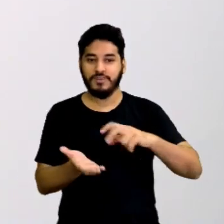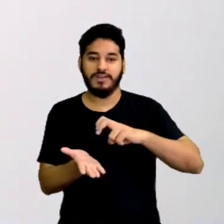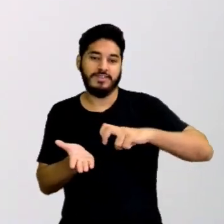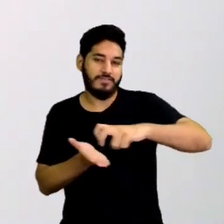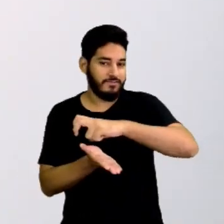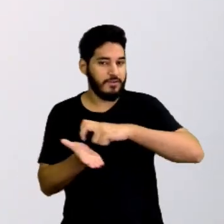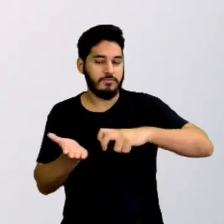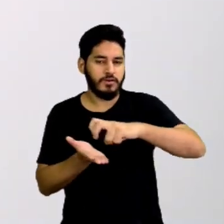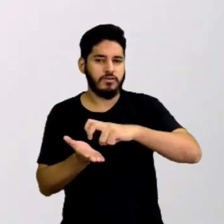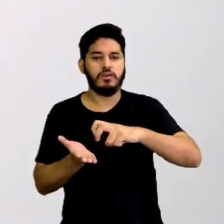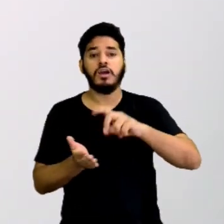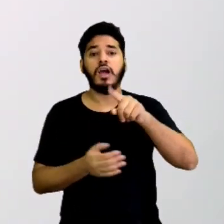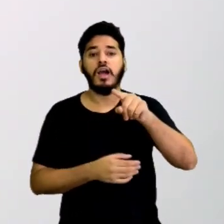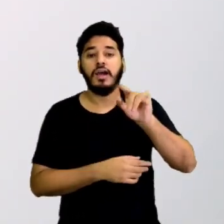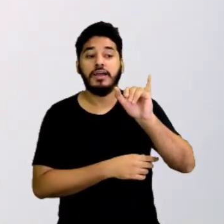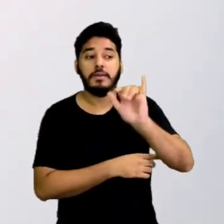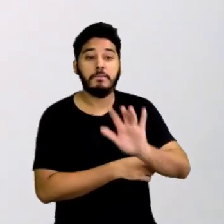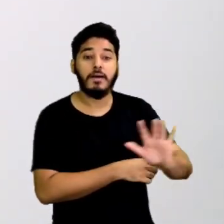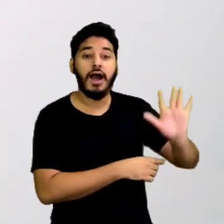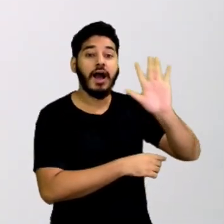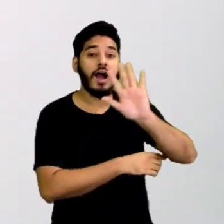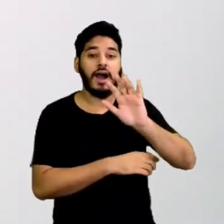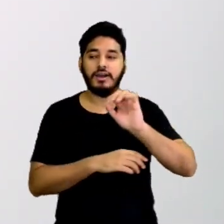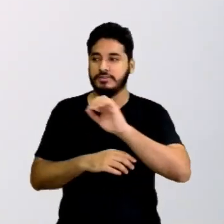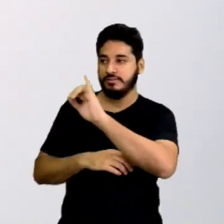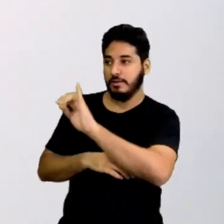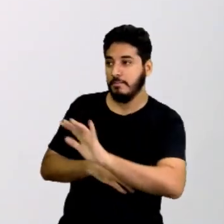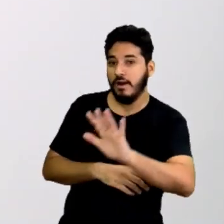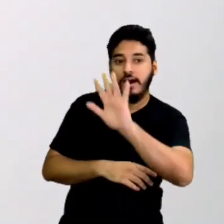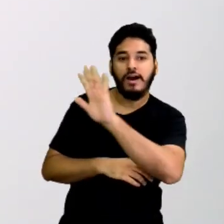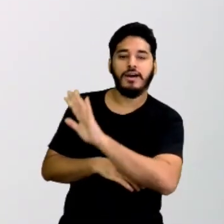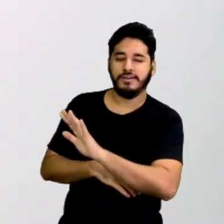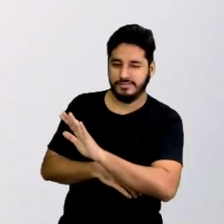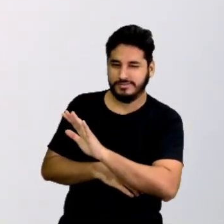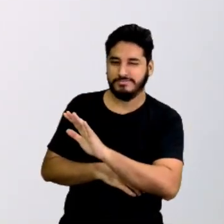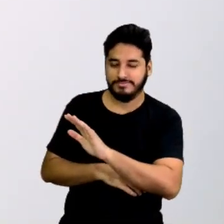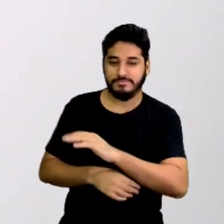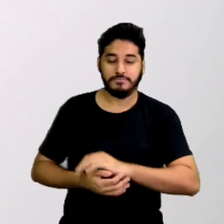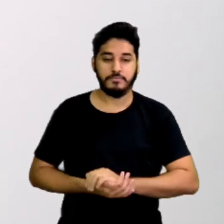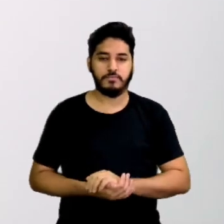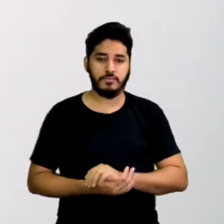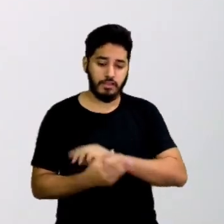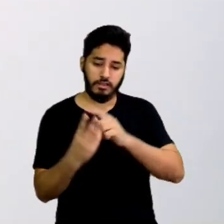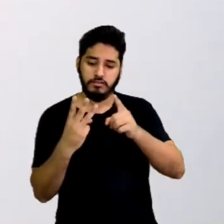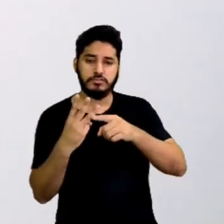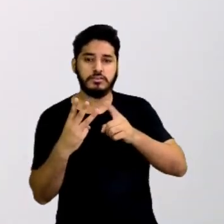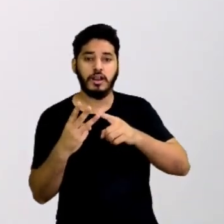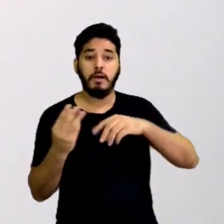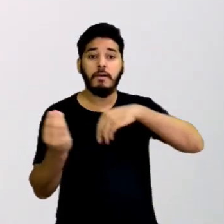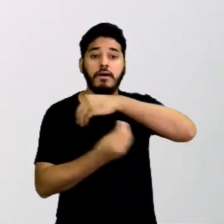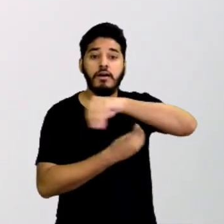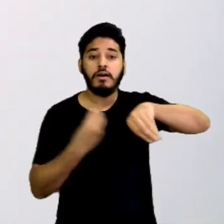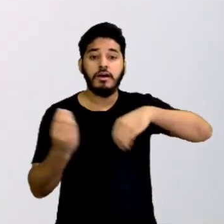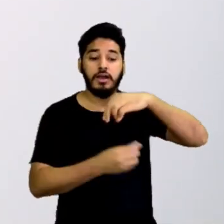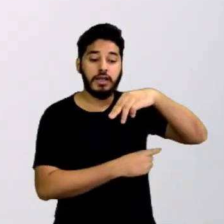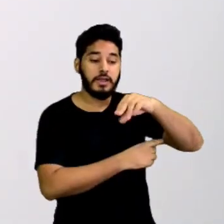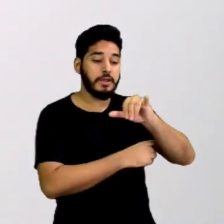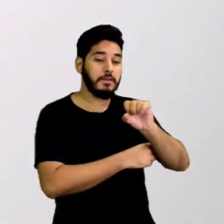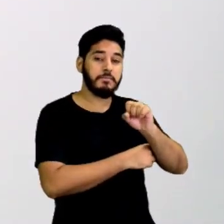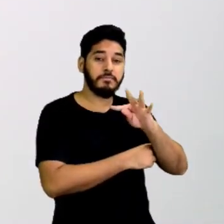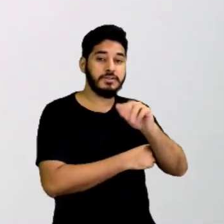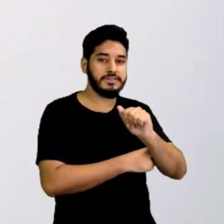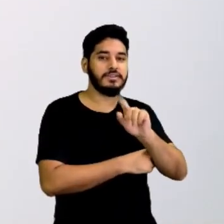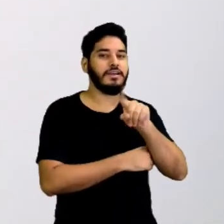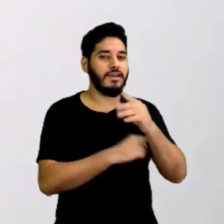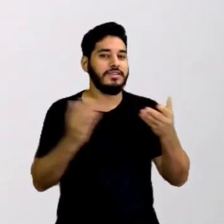que são as imagens. Certo? E a linguagem mista, que é essa que a gente está trabalhando.